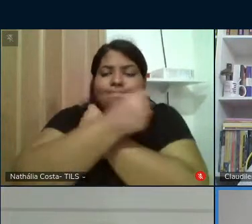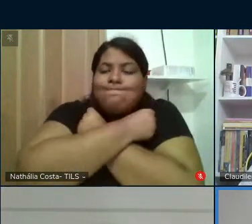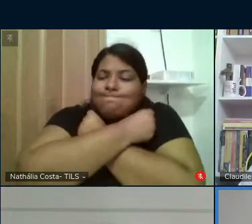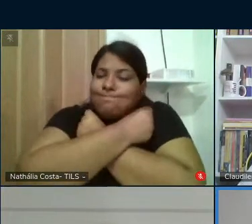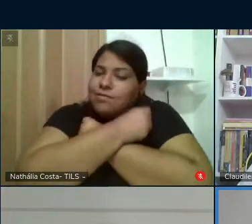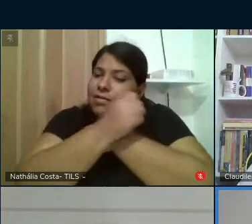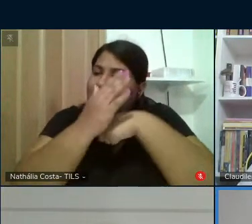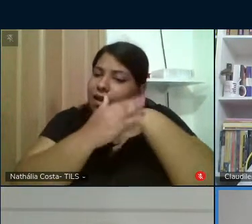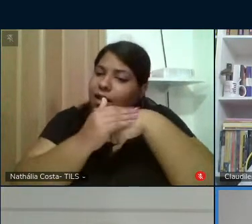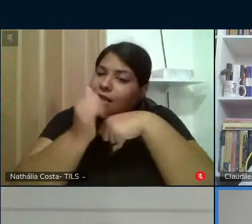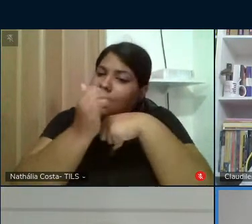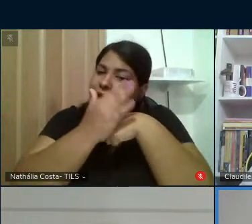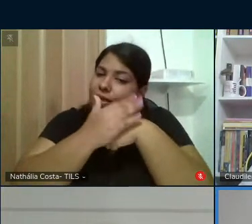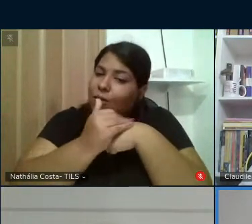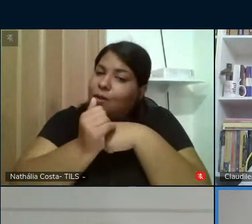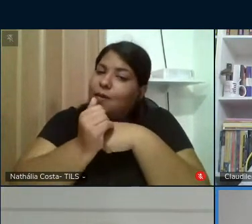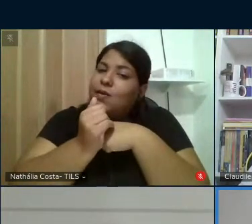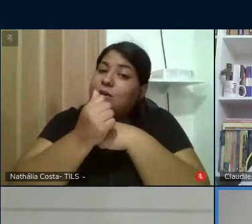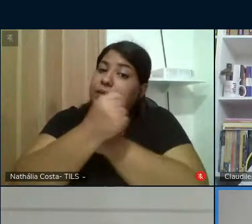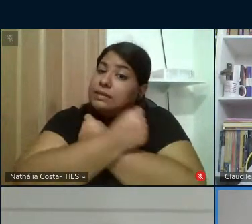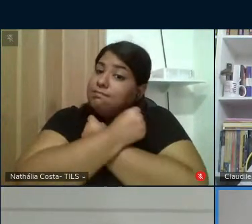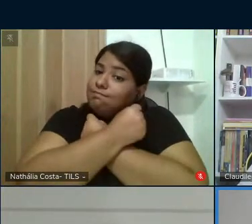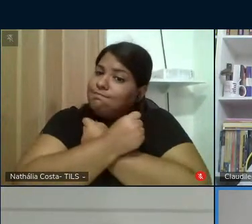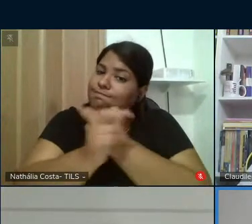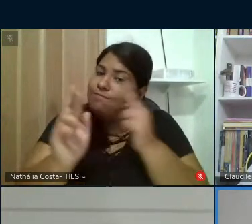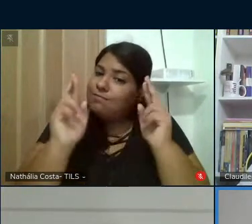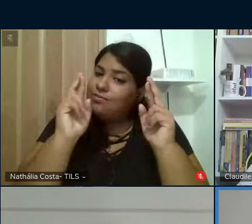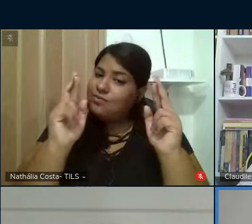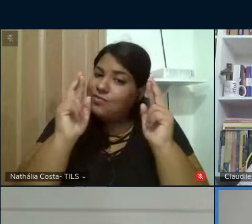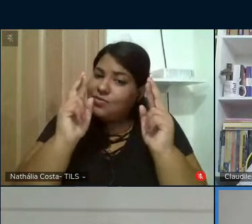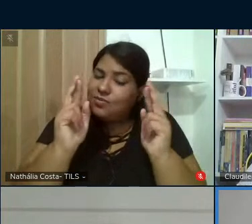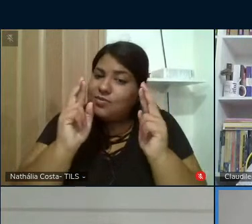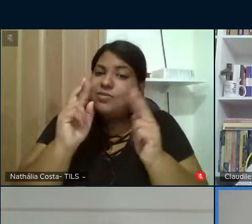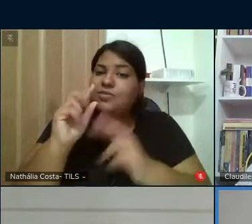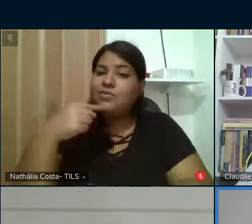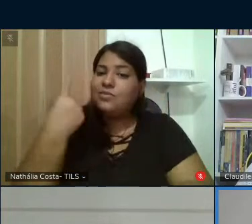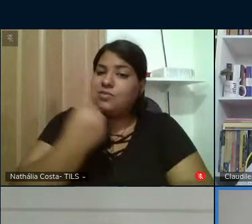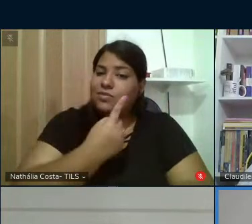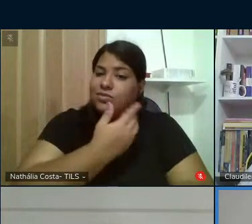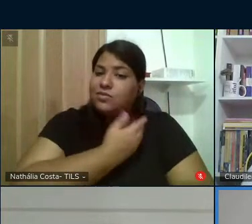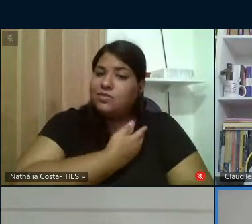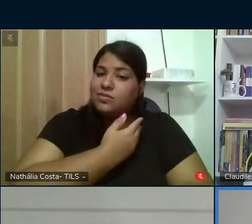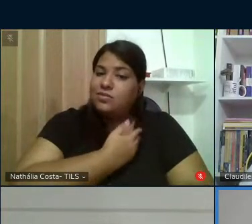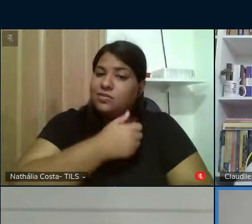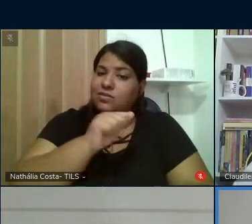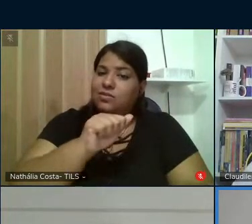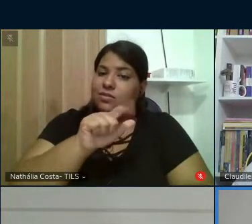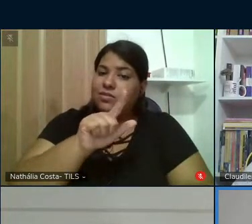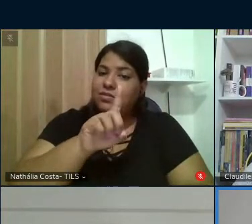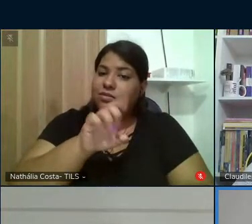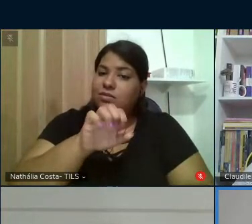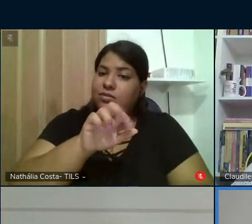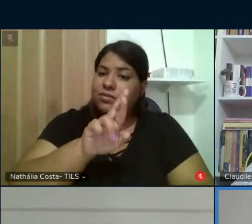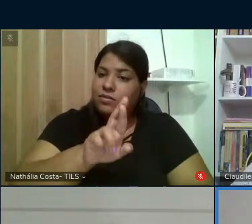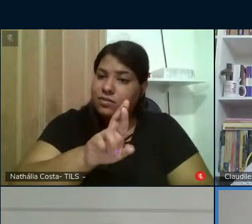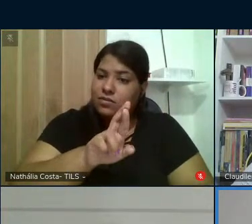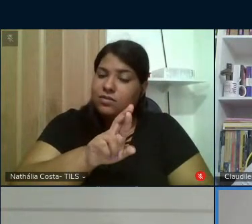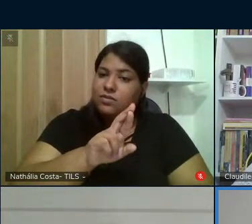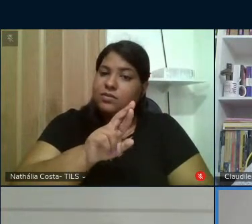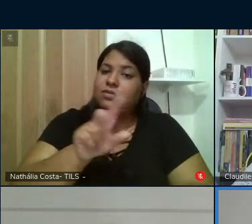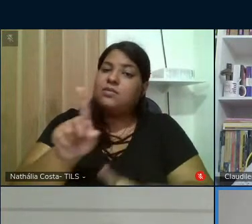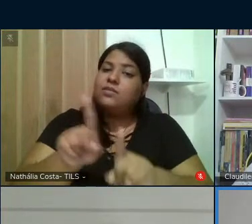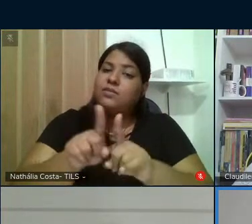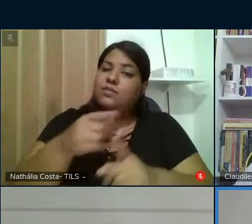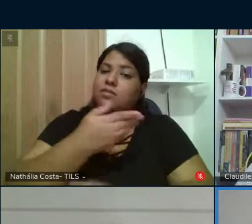fraterno um abraço esperançoso para o nosso querido Alder Júlio Calado e o nosso